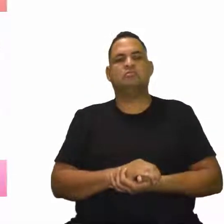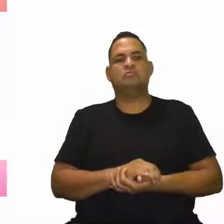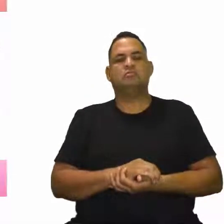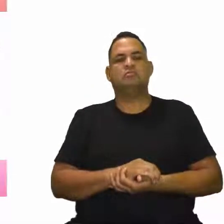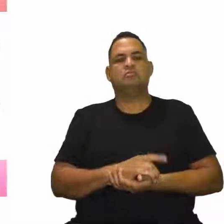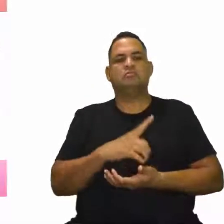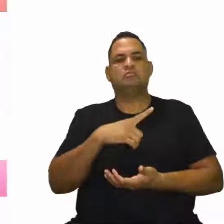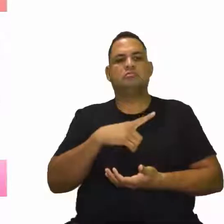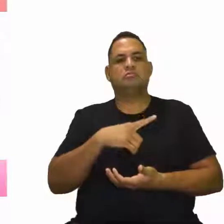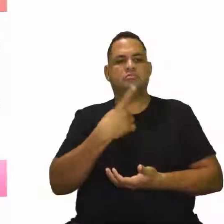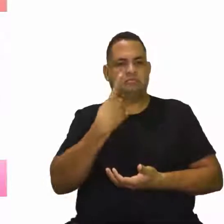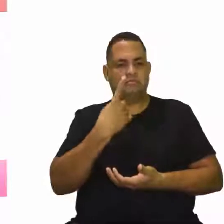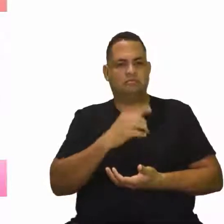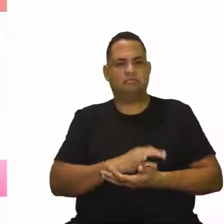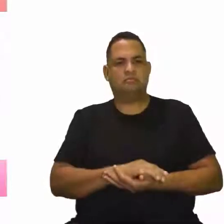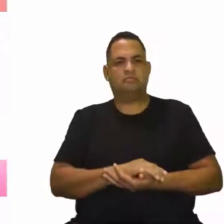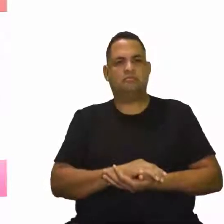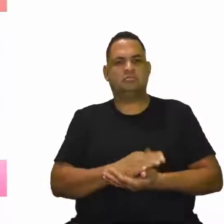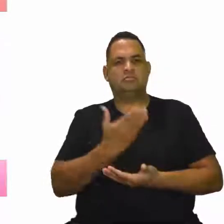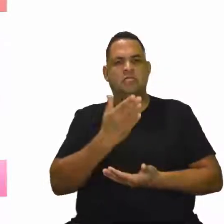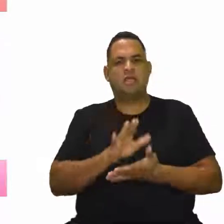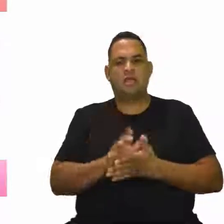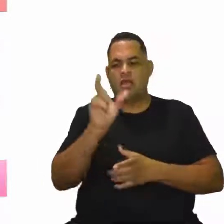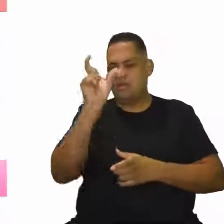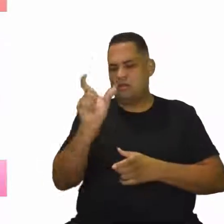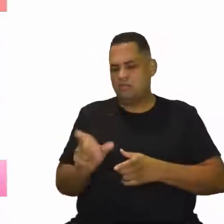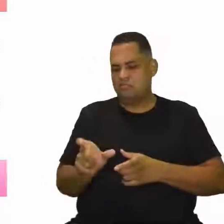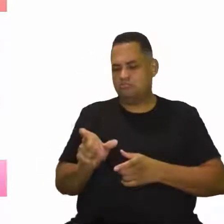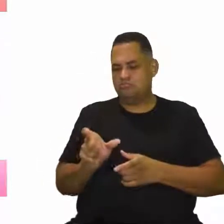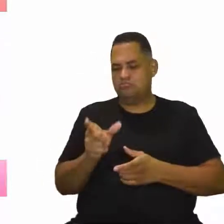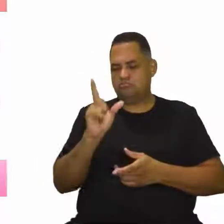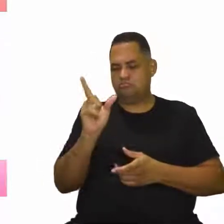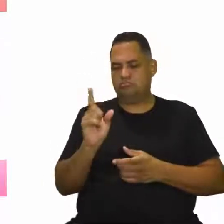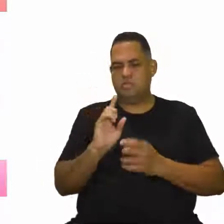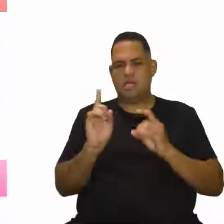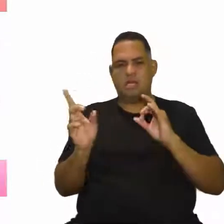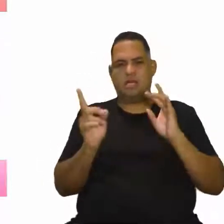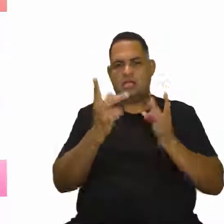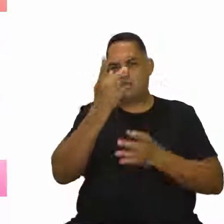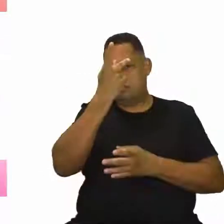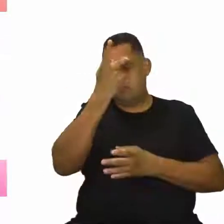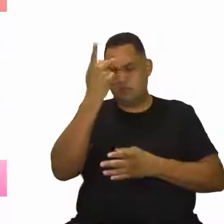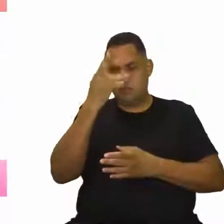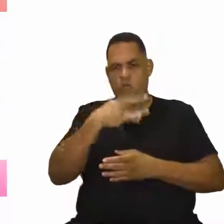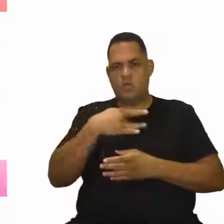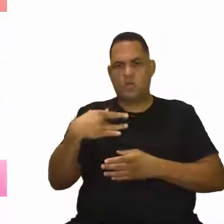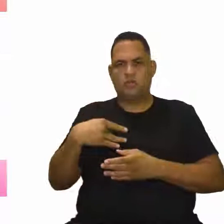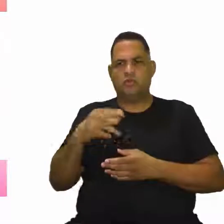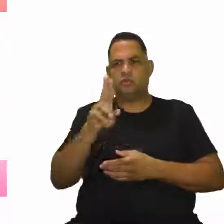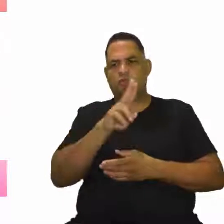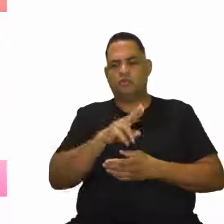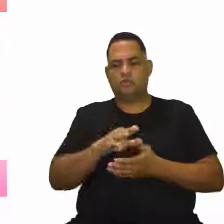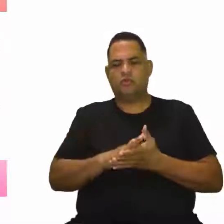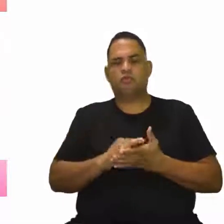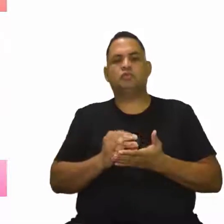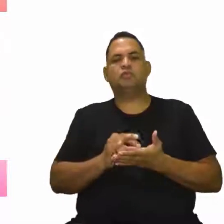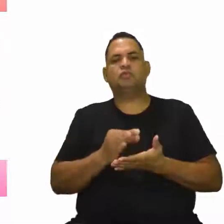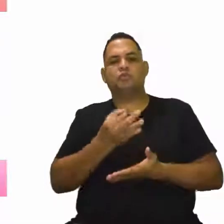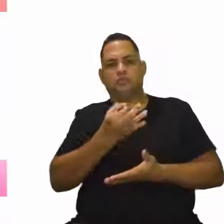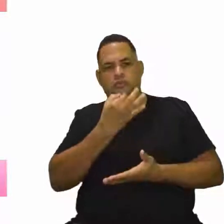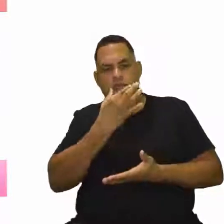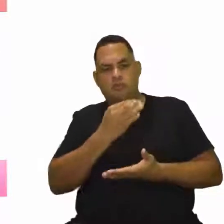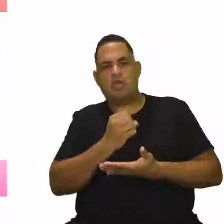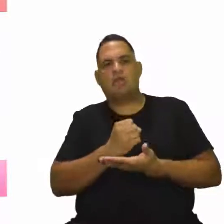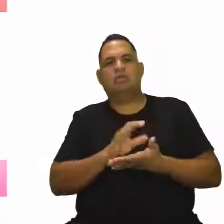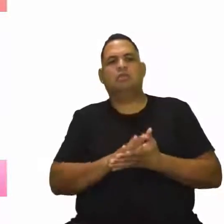Então, nós temos que observar aí que a condição individual de saúde, né? Incluindo aí medicamentos, fatores